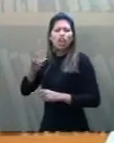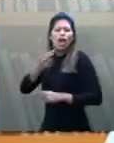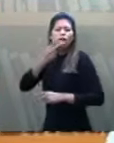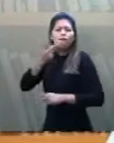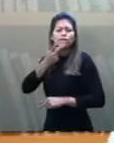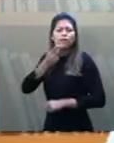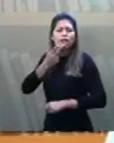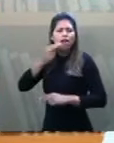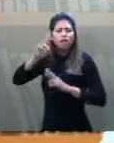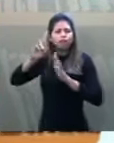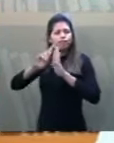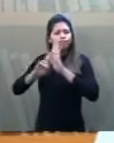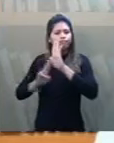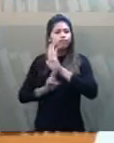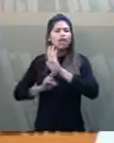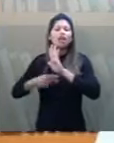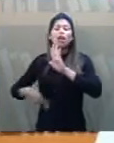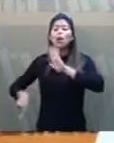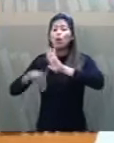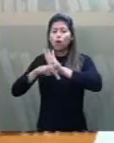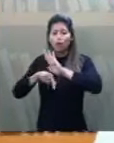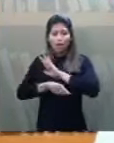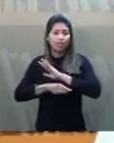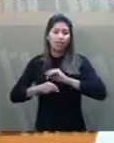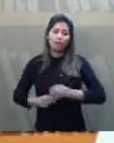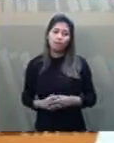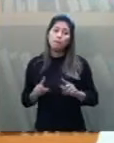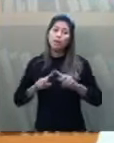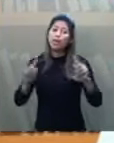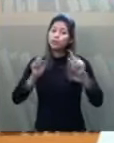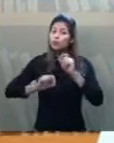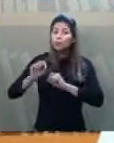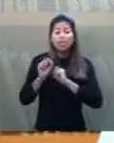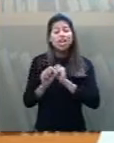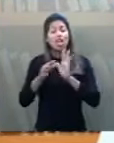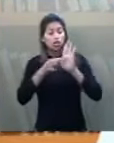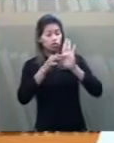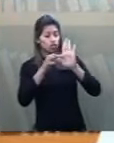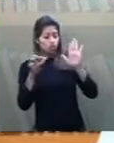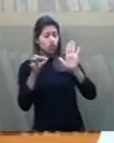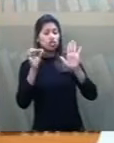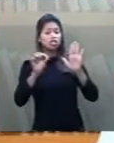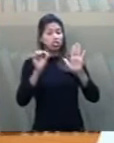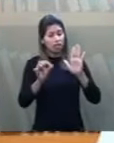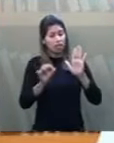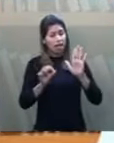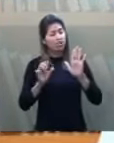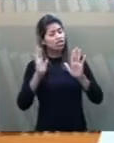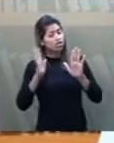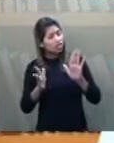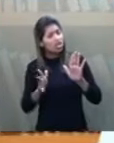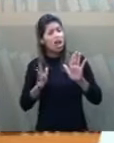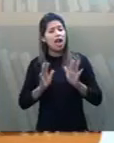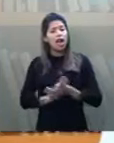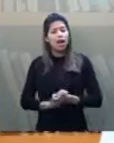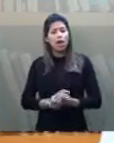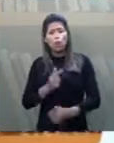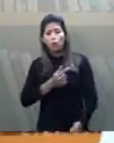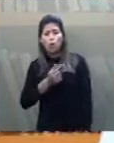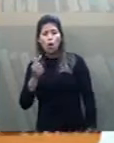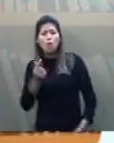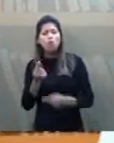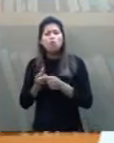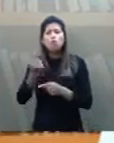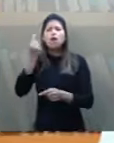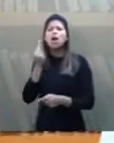uma pequena alteração. Quero destacar que o projeto é de autoria do ex-deputado Marçal Filho, deputado federal,